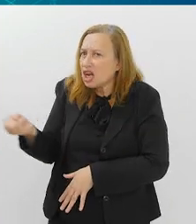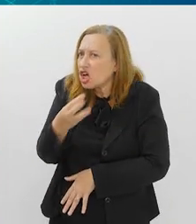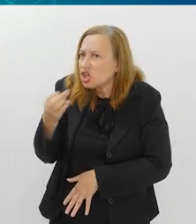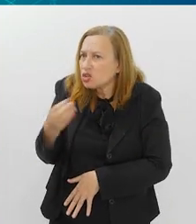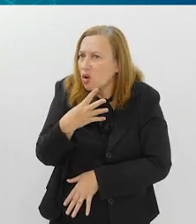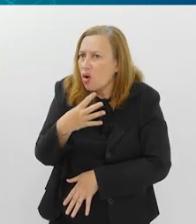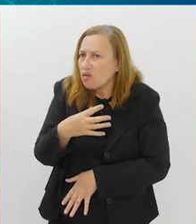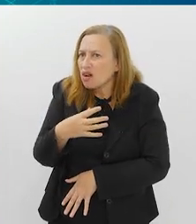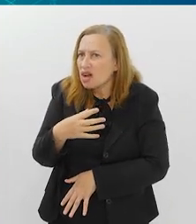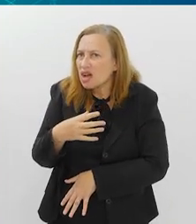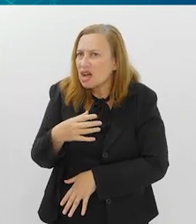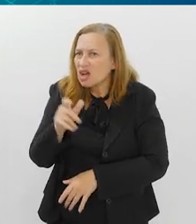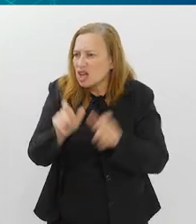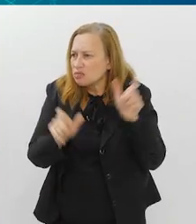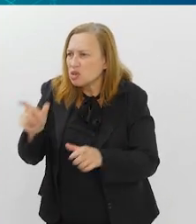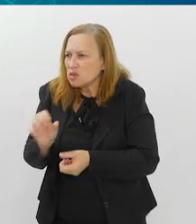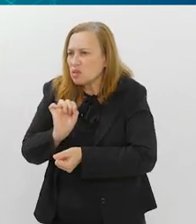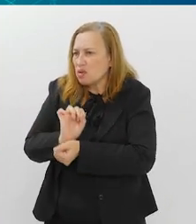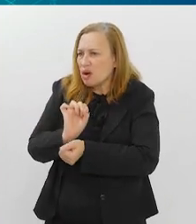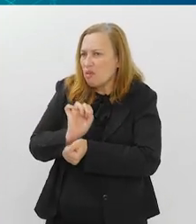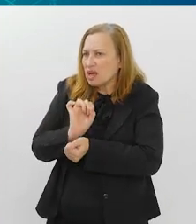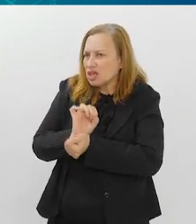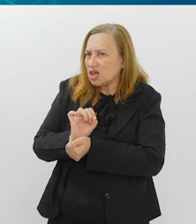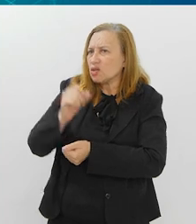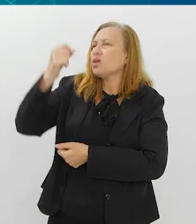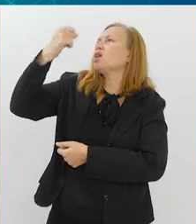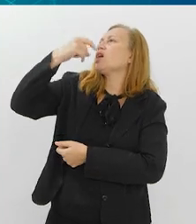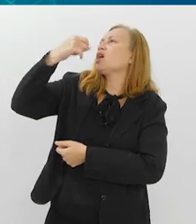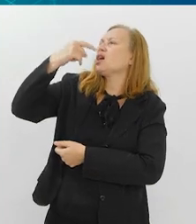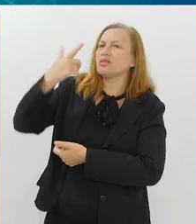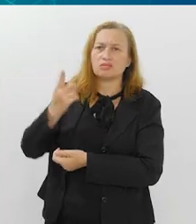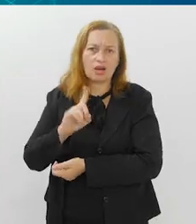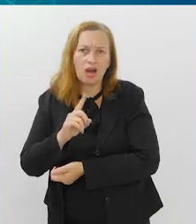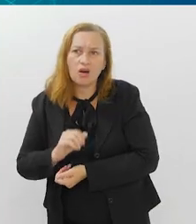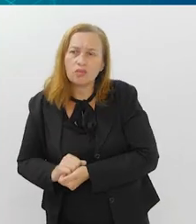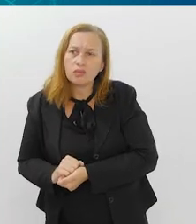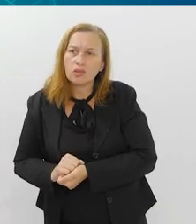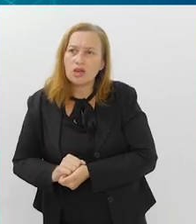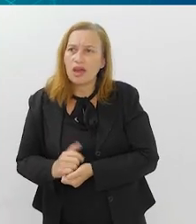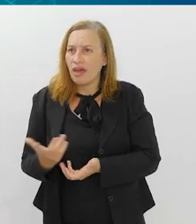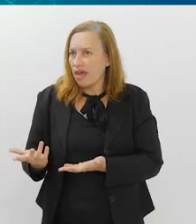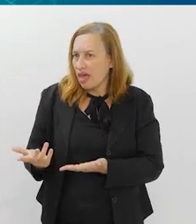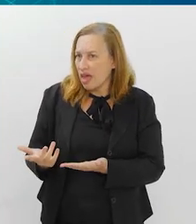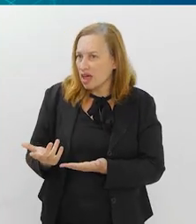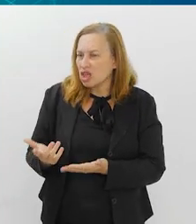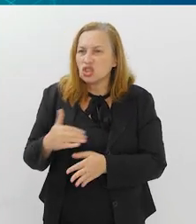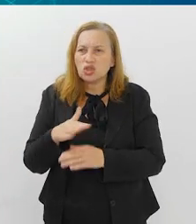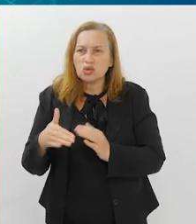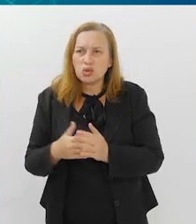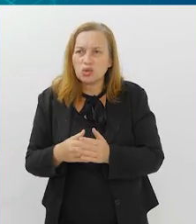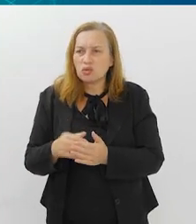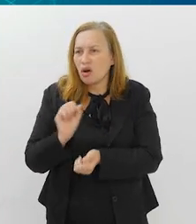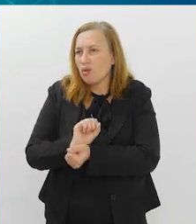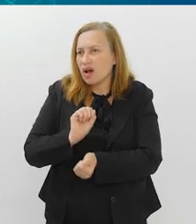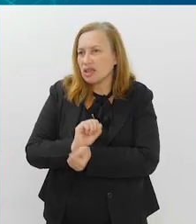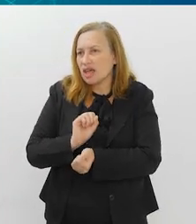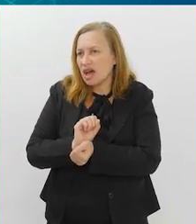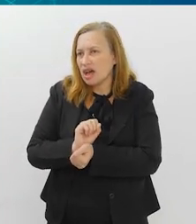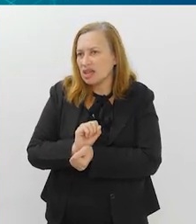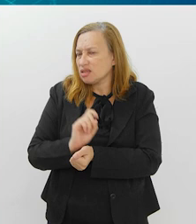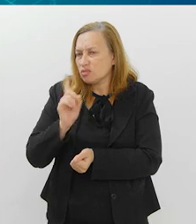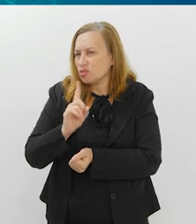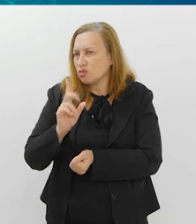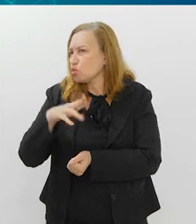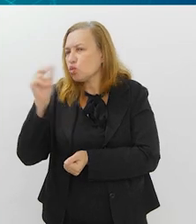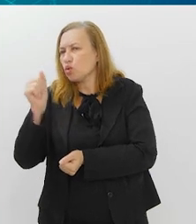né, e ninguém ficou esperando, aliás, eu não entendo muito como é que é esperando, né, eu vou esperar, se todo mundo for esperar, nunca vai